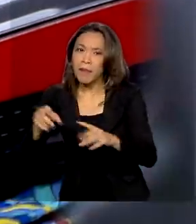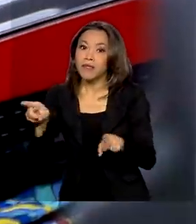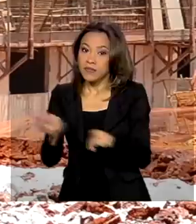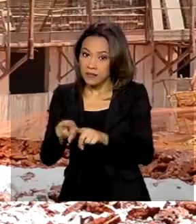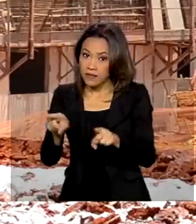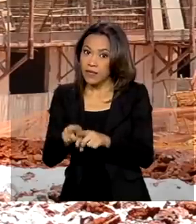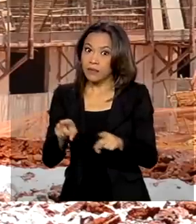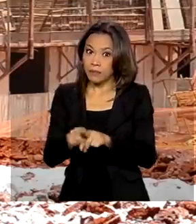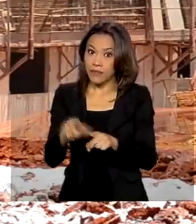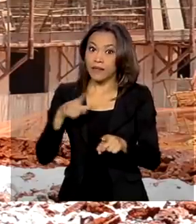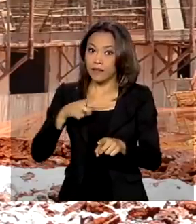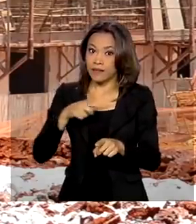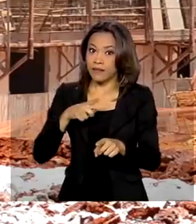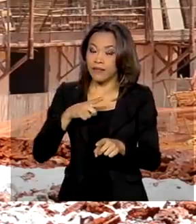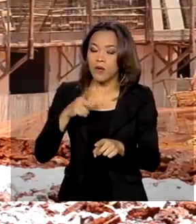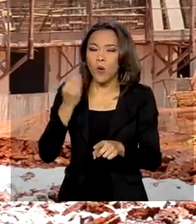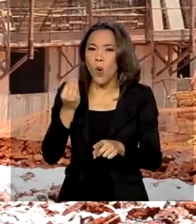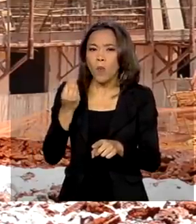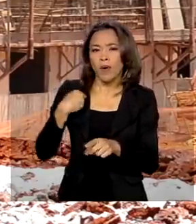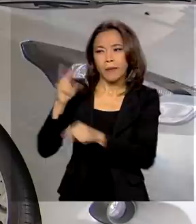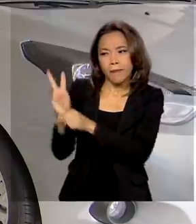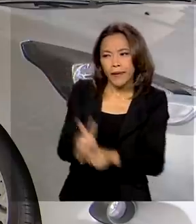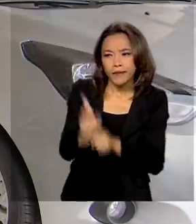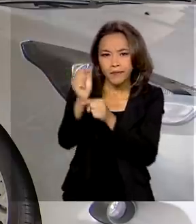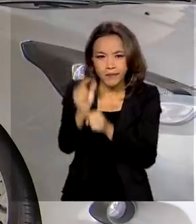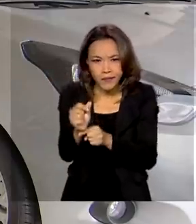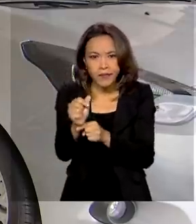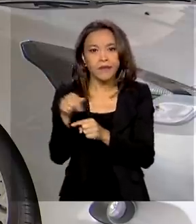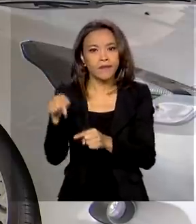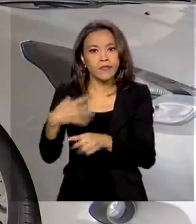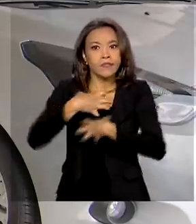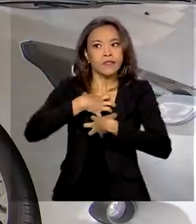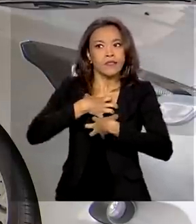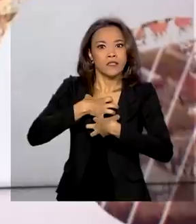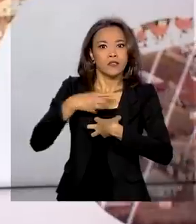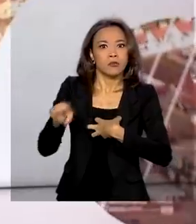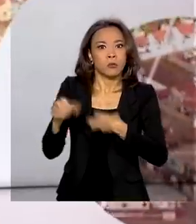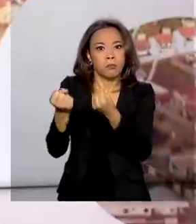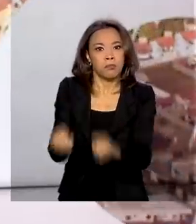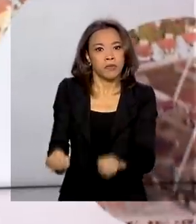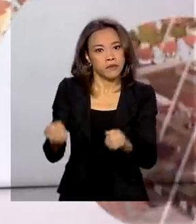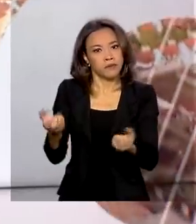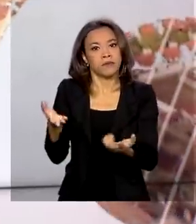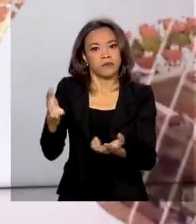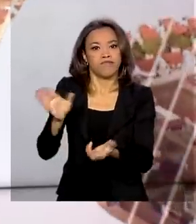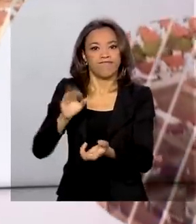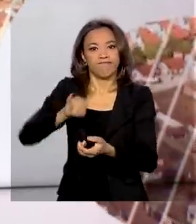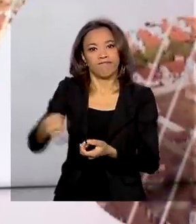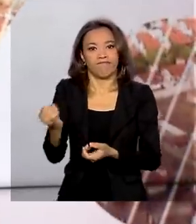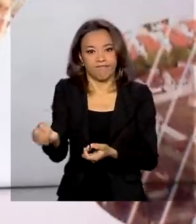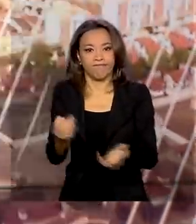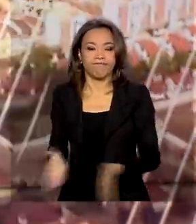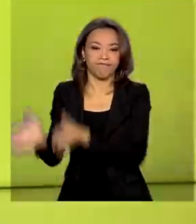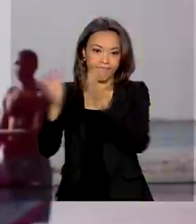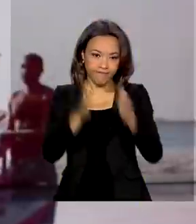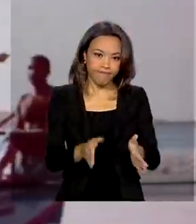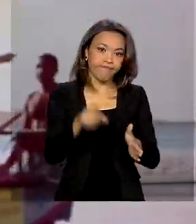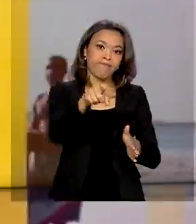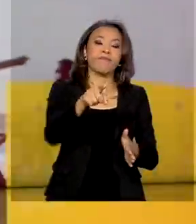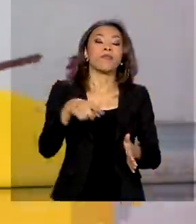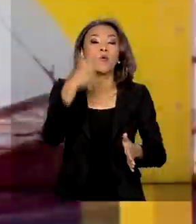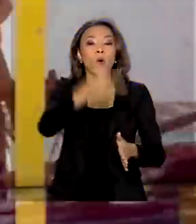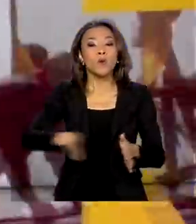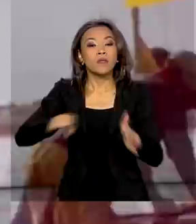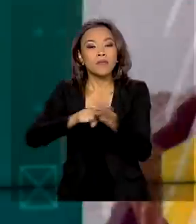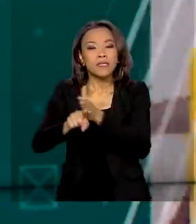financiamento, seja para a compra da casa própria ou de um carro. Uma pesquisa semanal do Ministério da